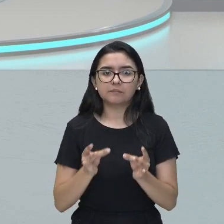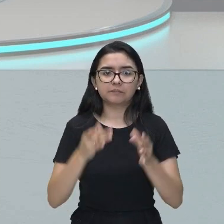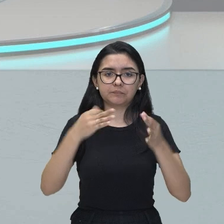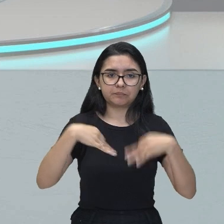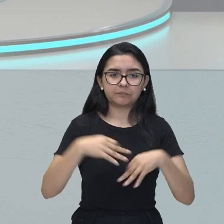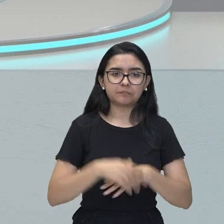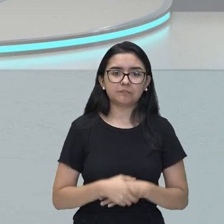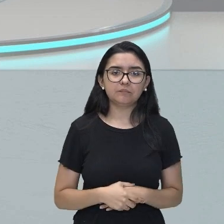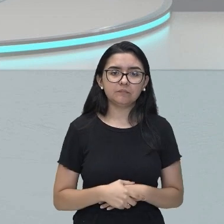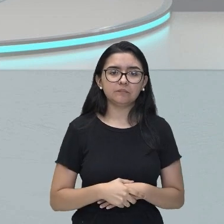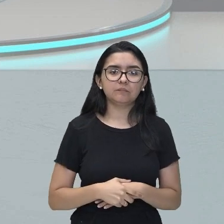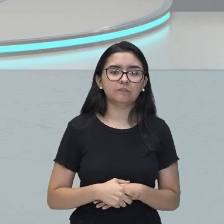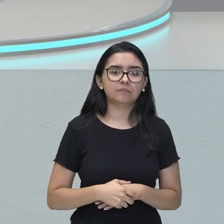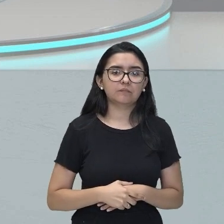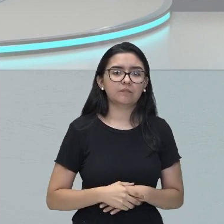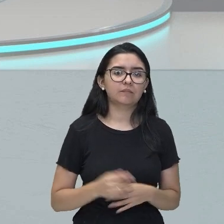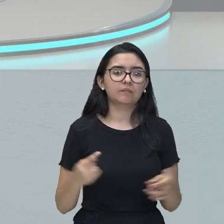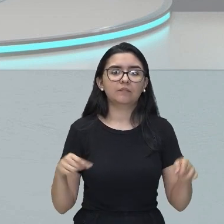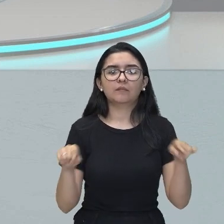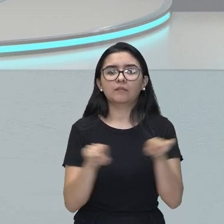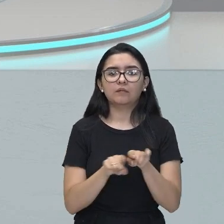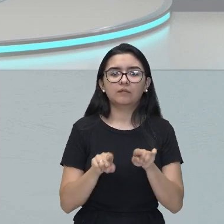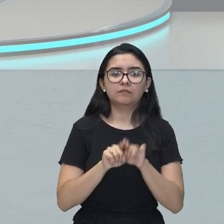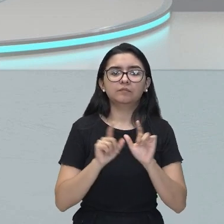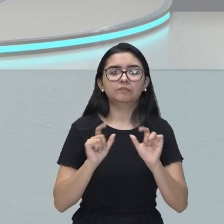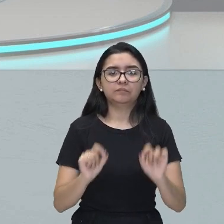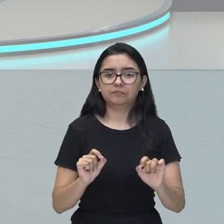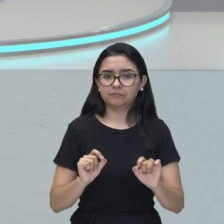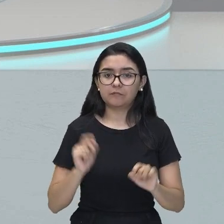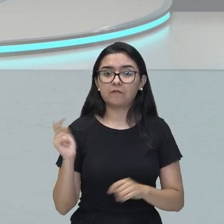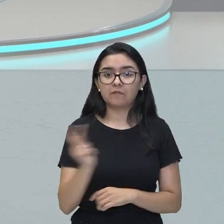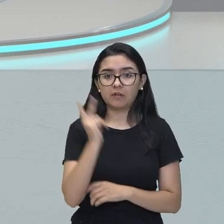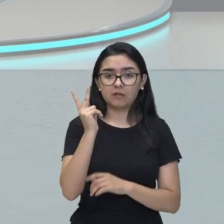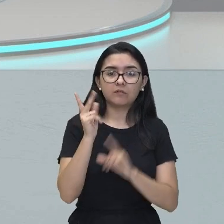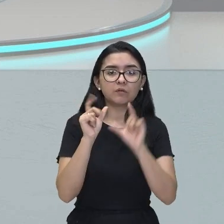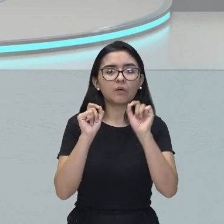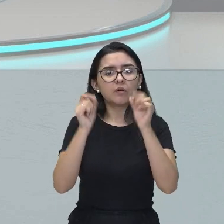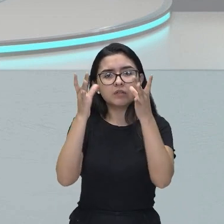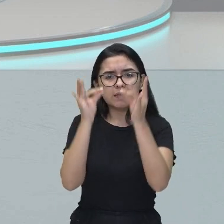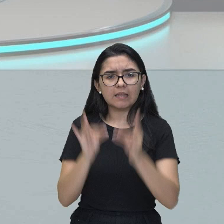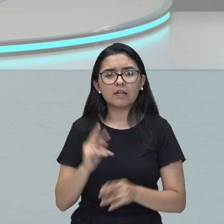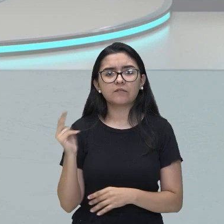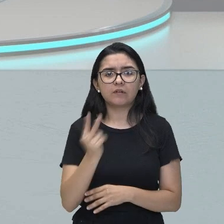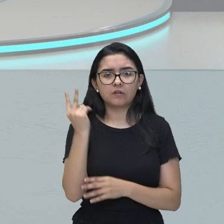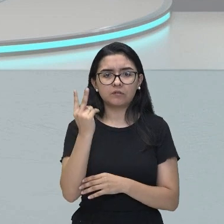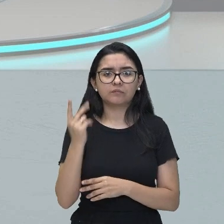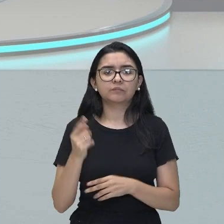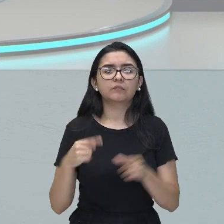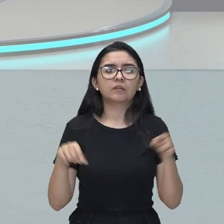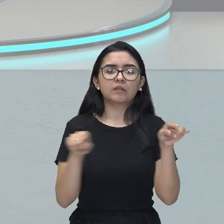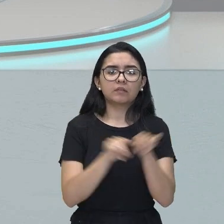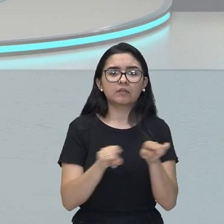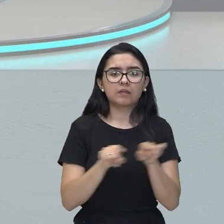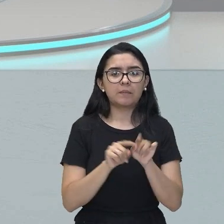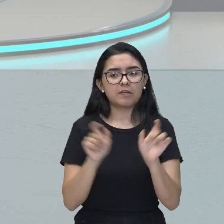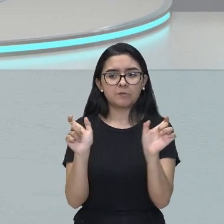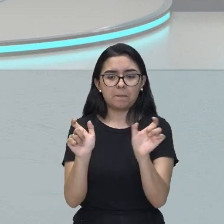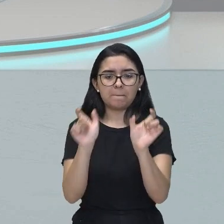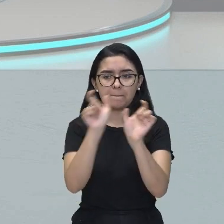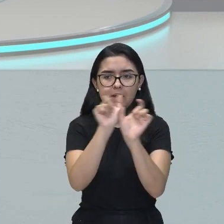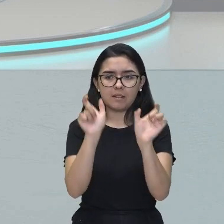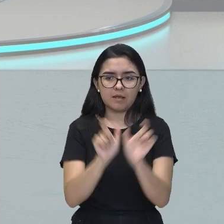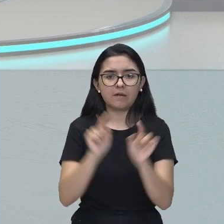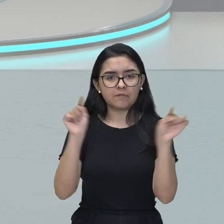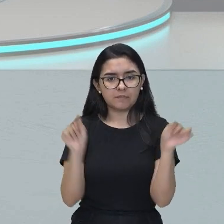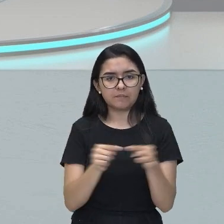Tem o cultismo e também valorização dos detalhes e tem o cultismo, que é o jogo de palavras e o